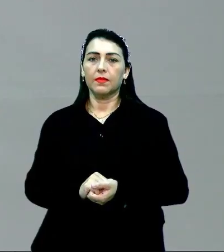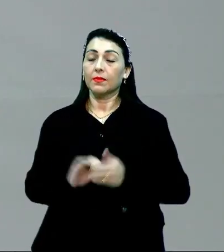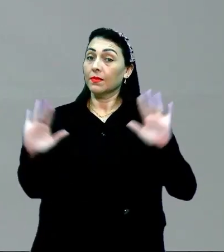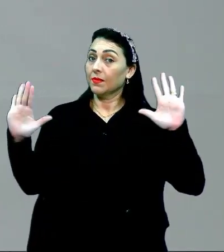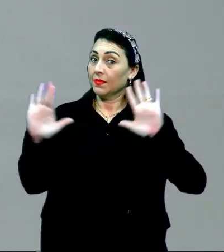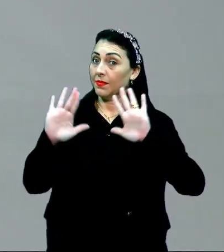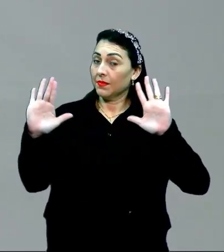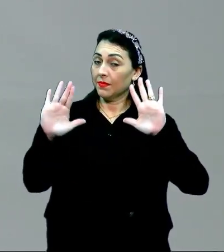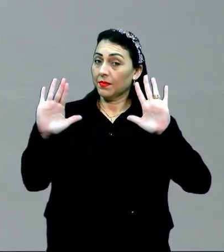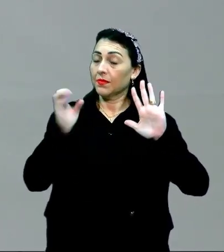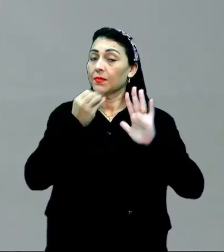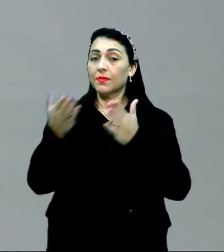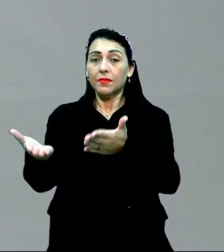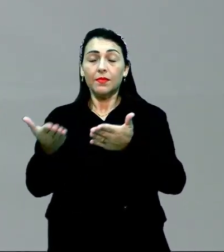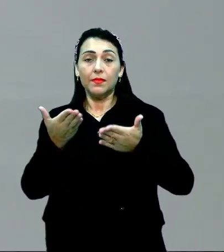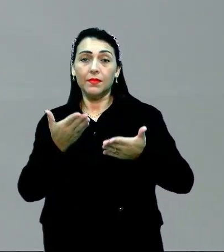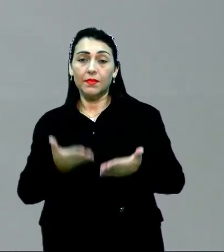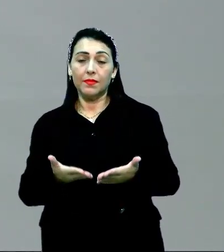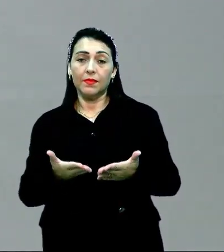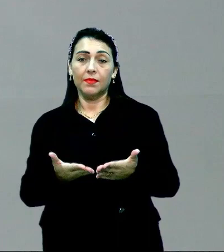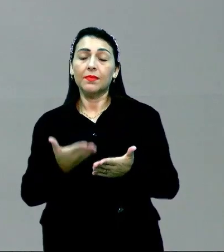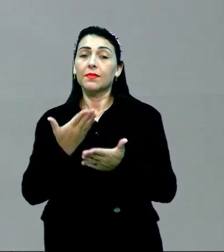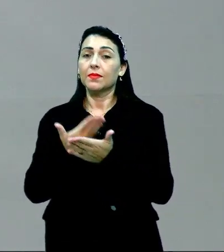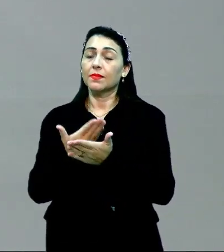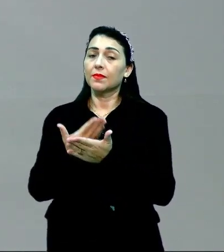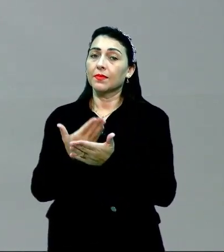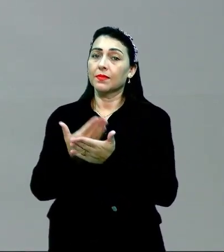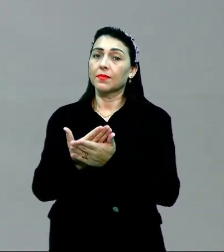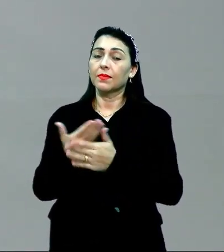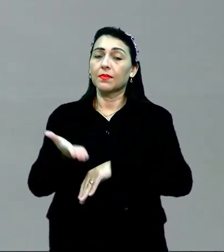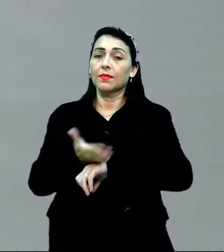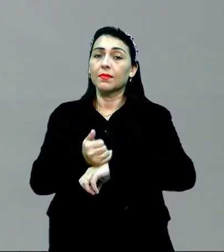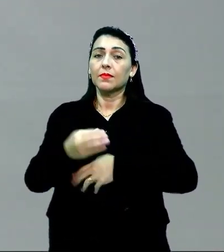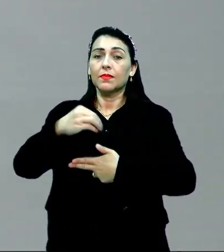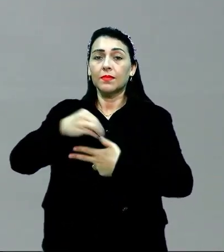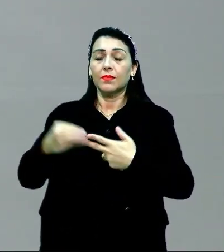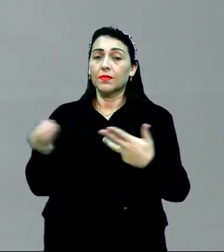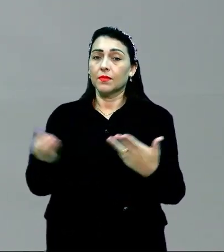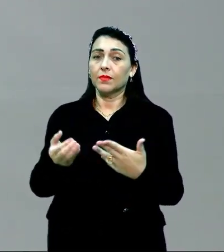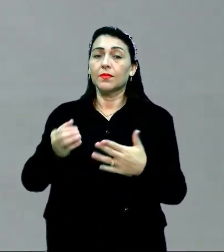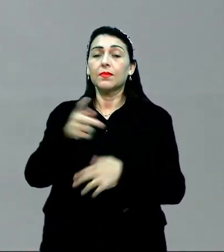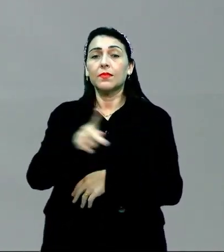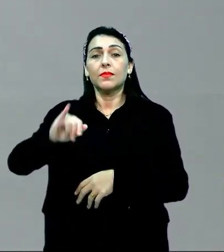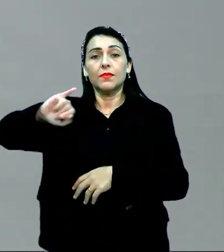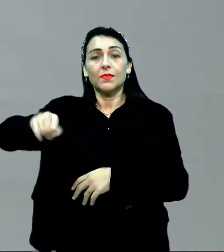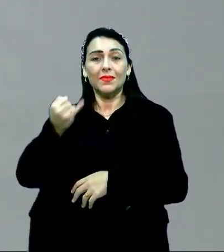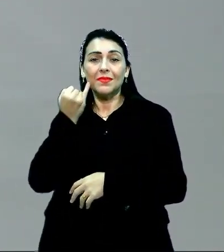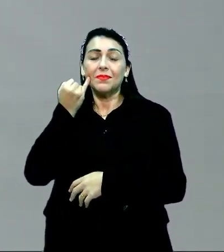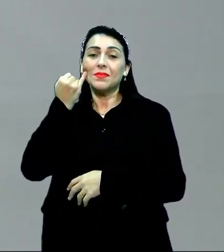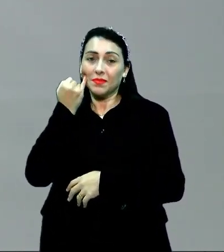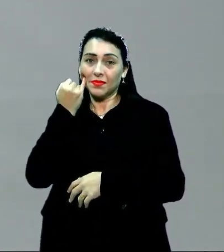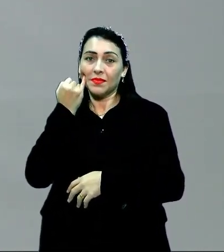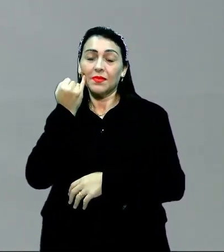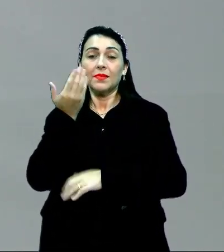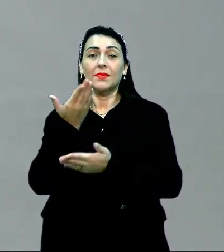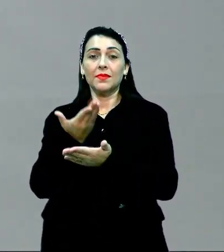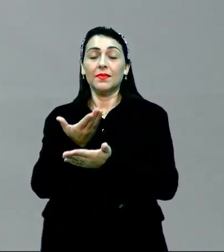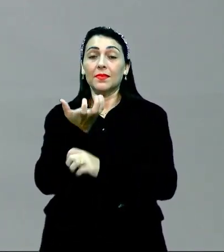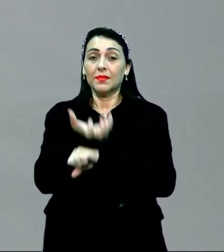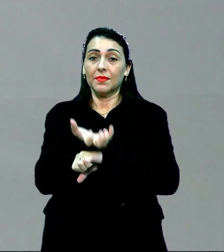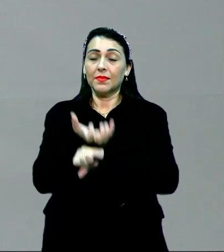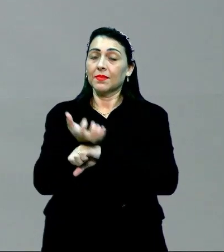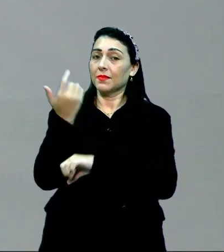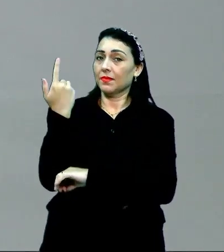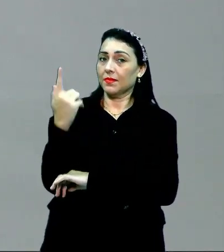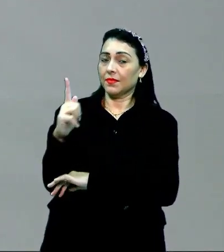Olá, sejam bem-vindos todos à nossa aula de pré-ENEM hoje. Eu sou a professora Jamaica Kelly, essa é a nossa disciplina